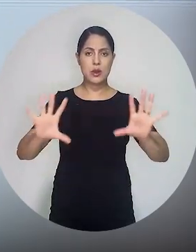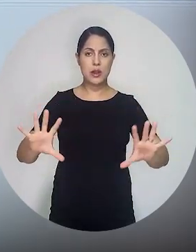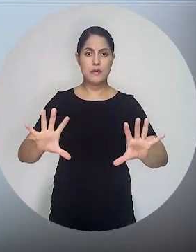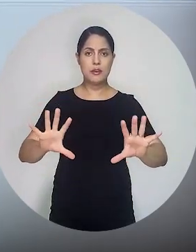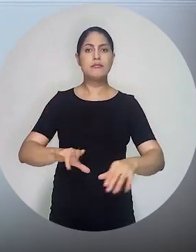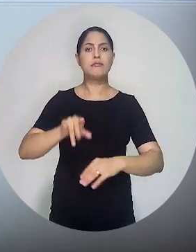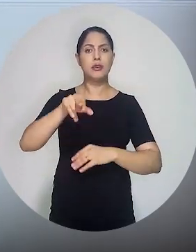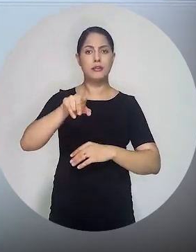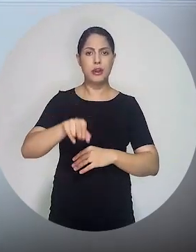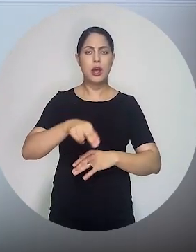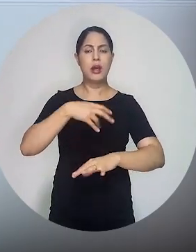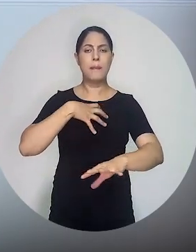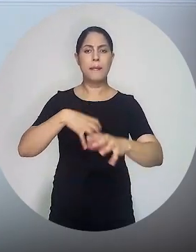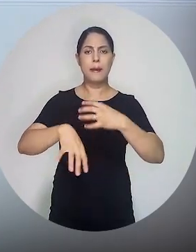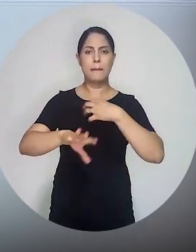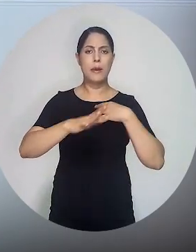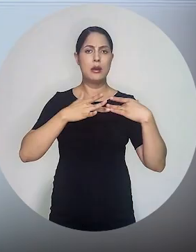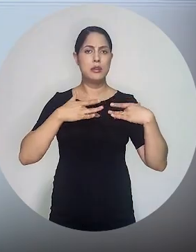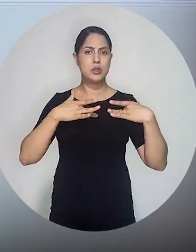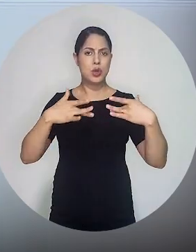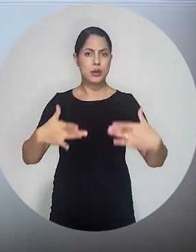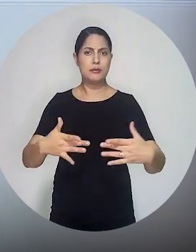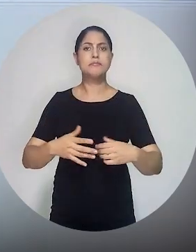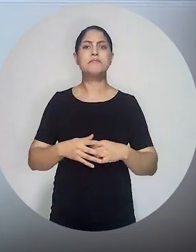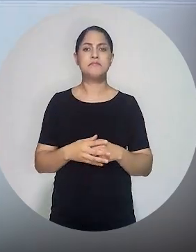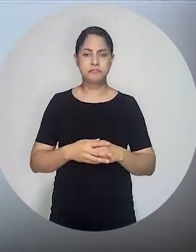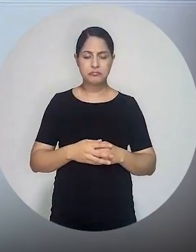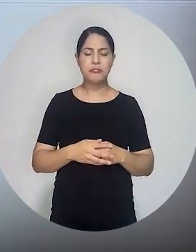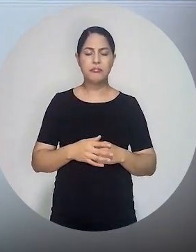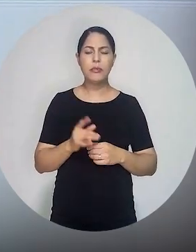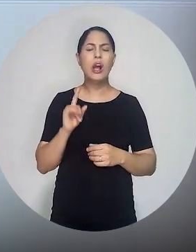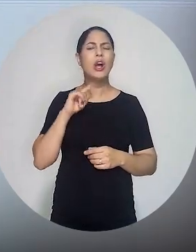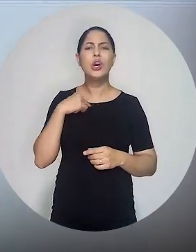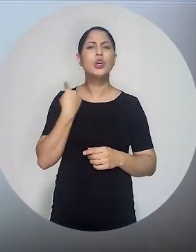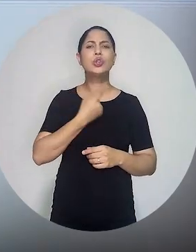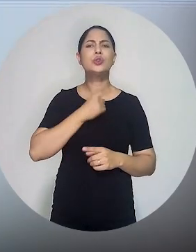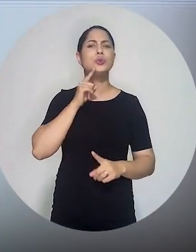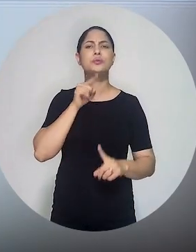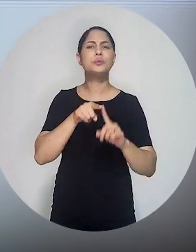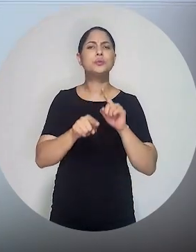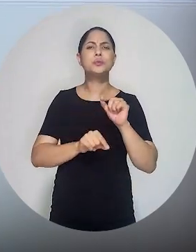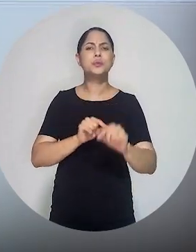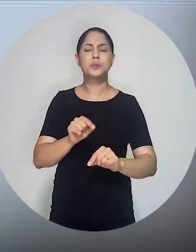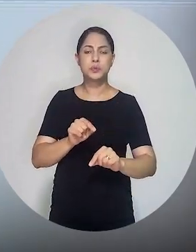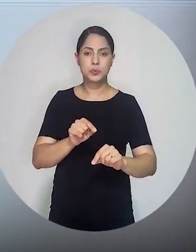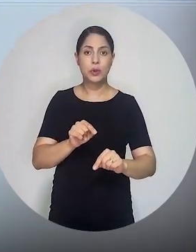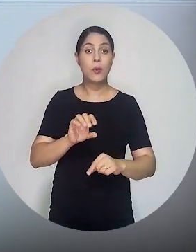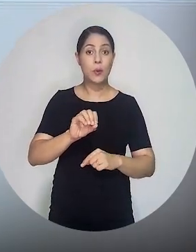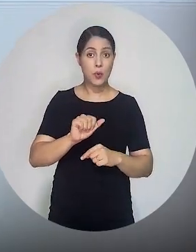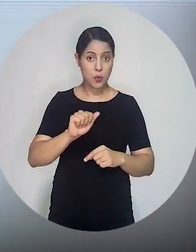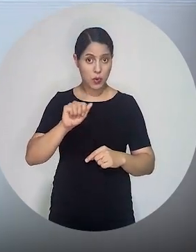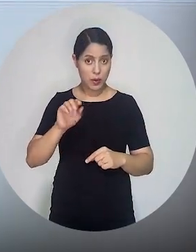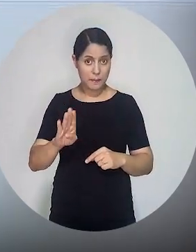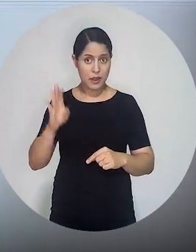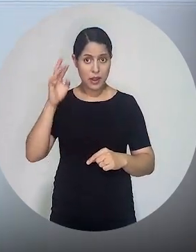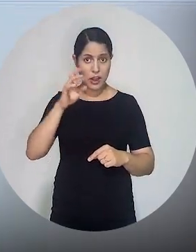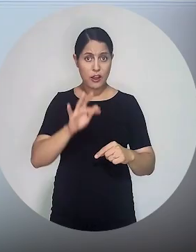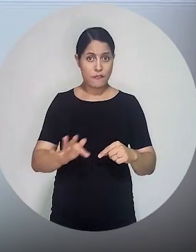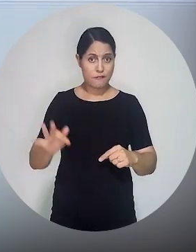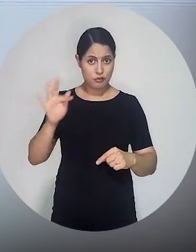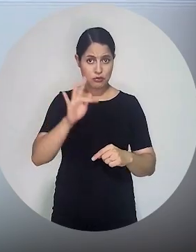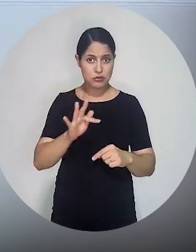justo, mais livre, fraterno e solidário. A nossa função é acompanhar o processo